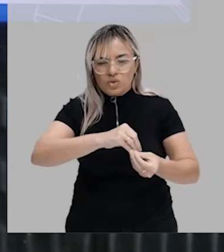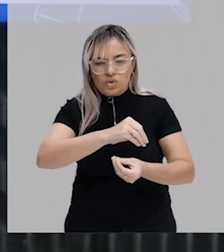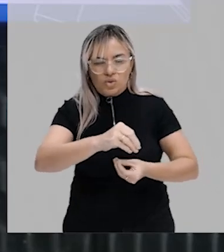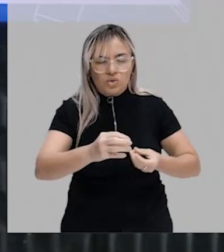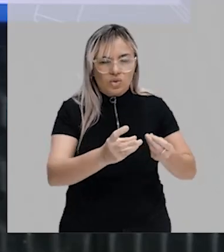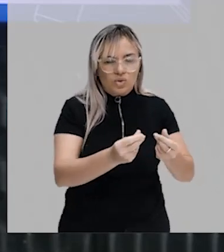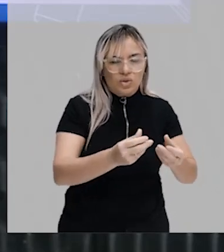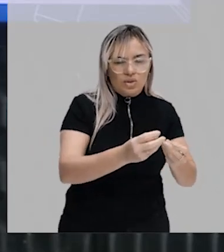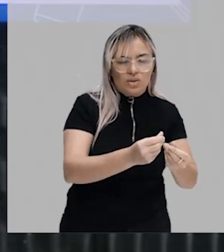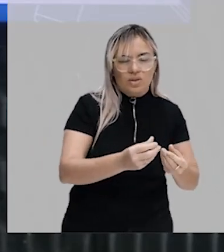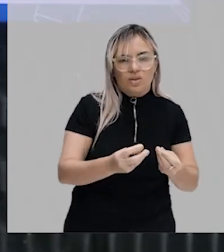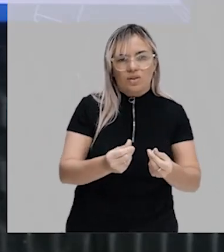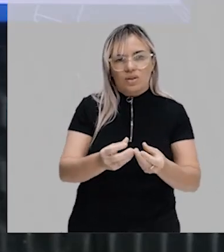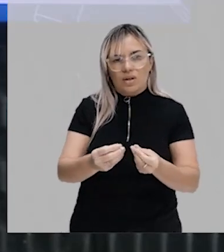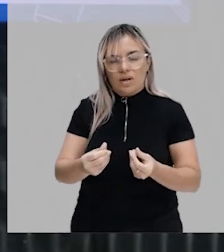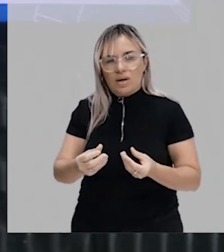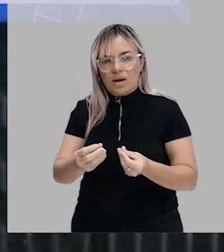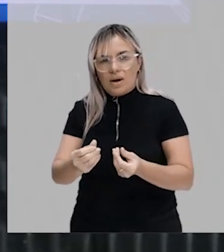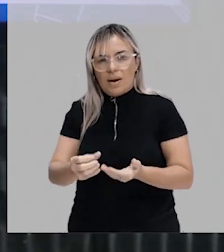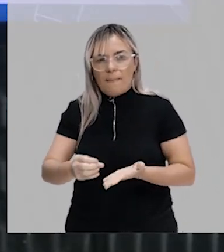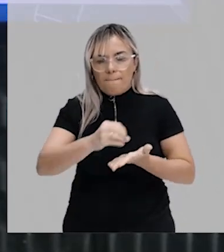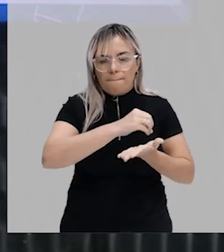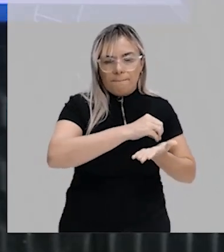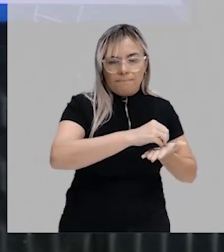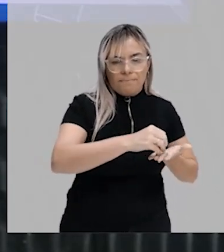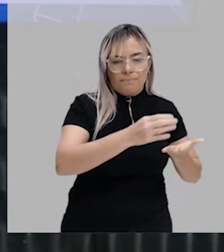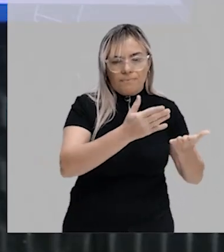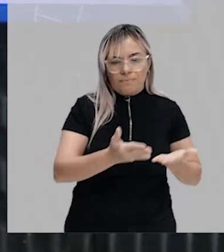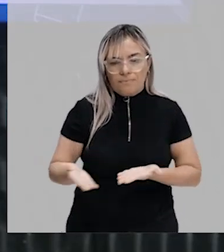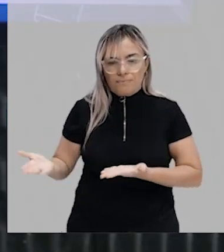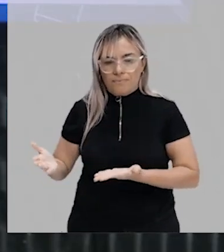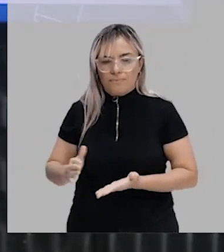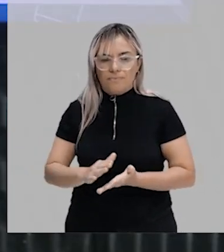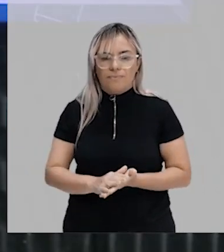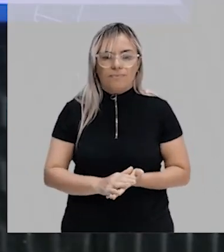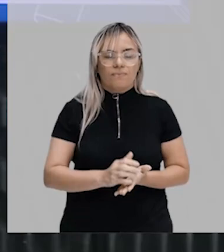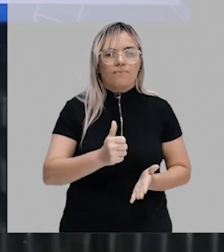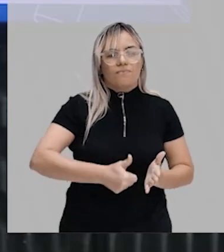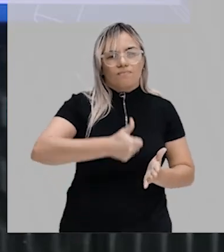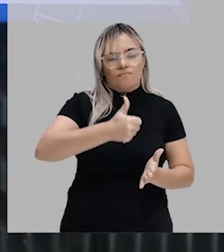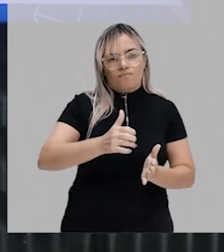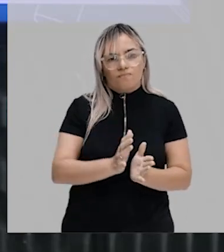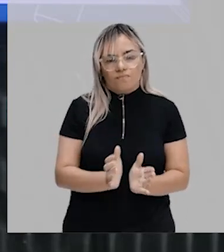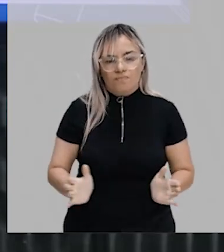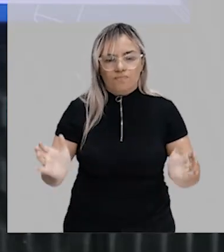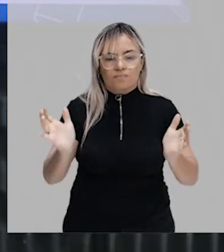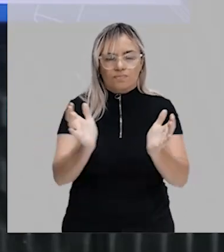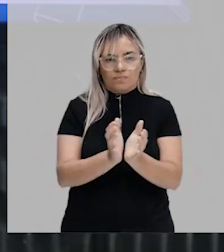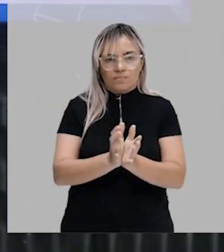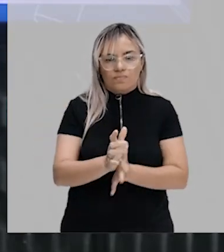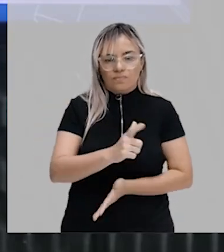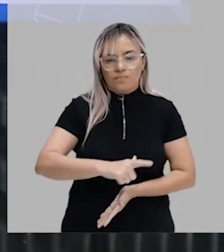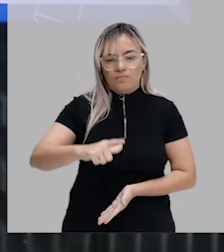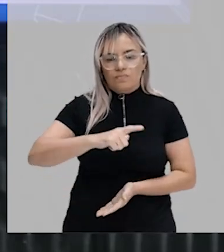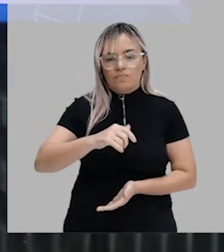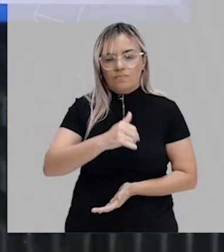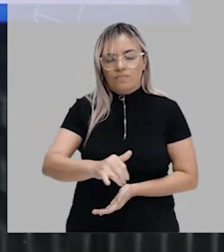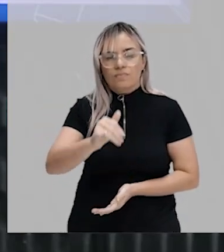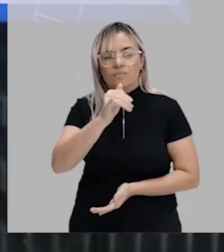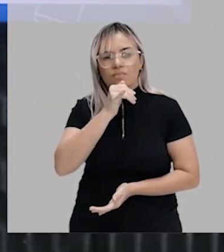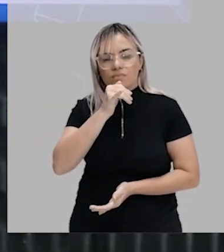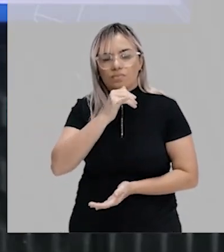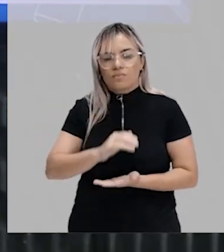nutrientes, tinha muita matéria orgânica. Então, esses primeiros seres vivos, eles teriam, por exemplo,